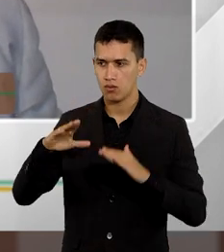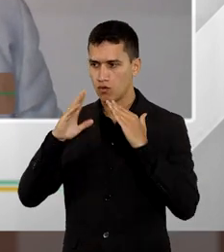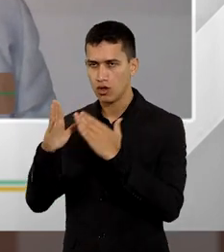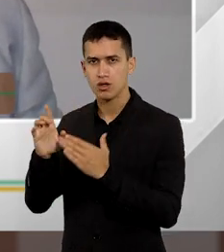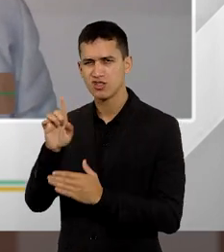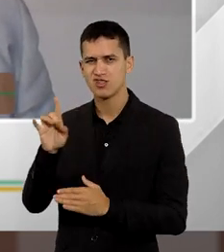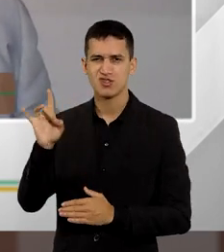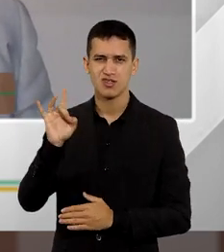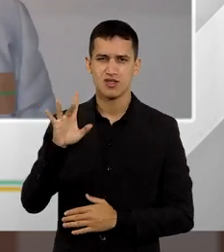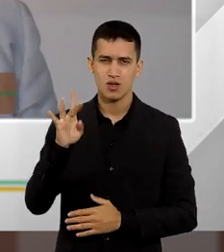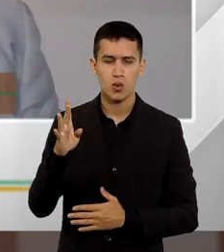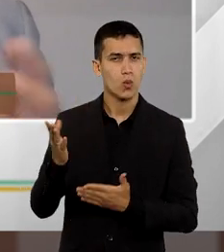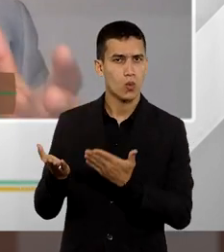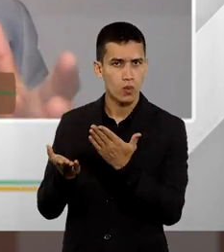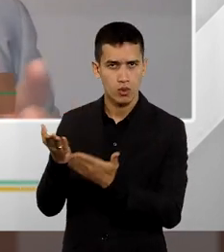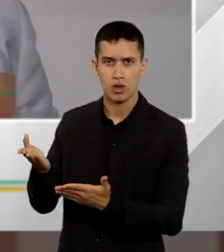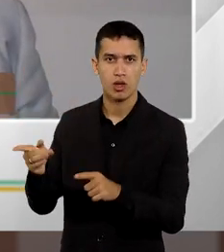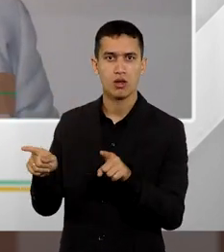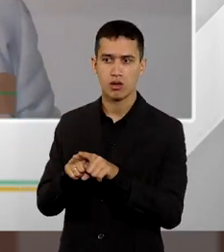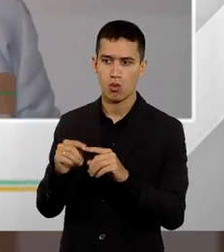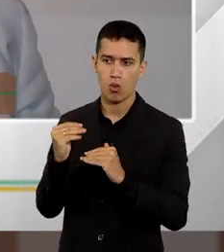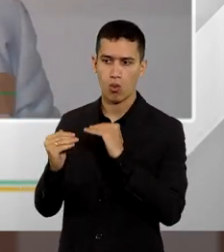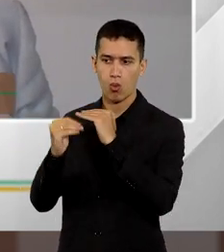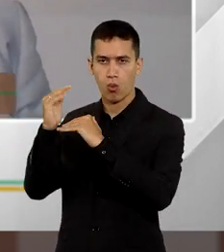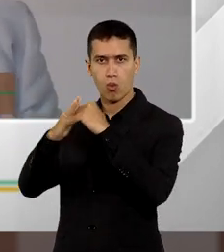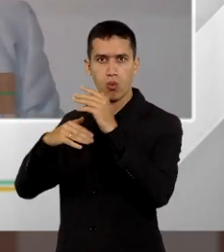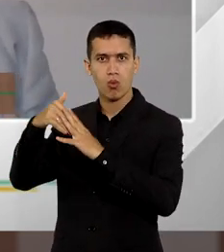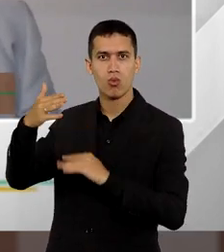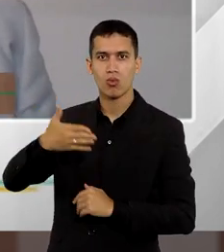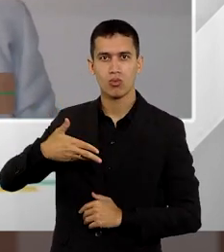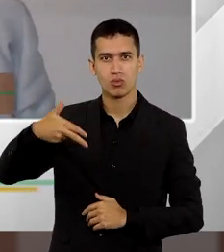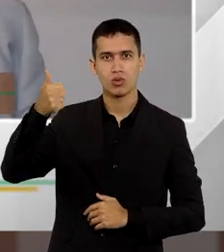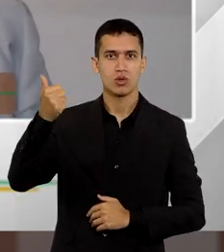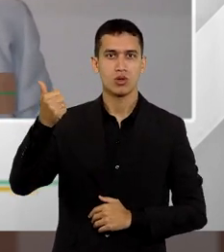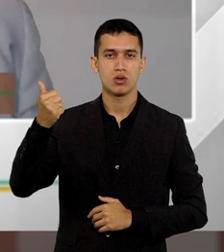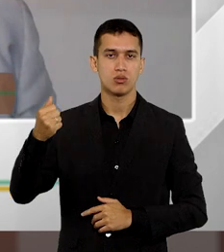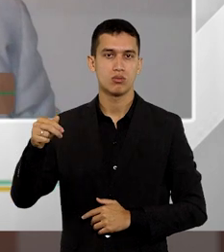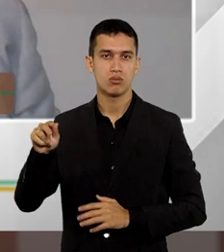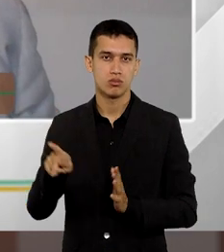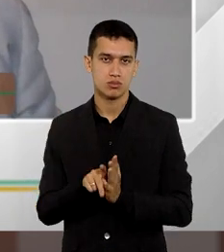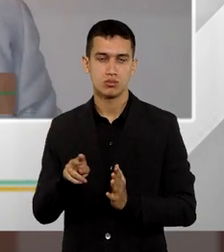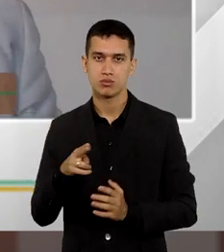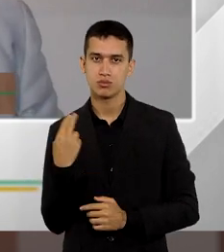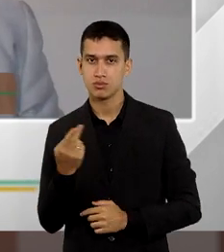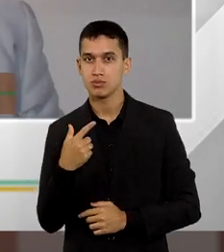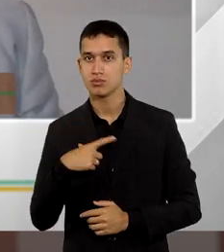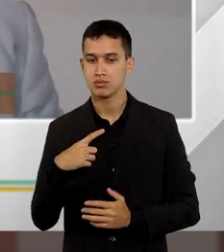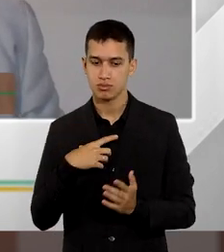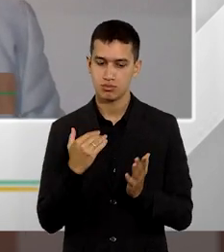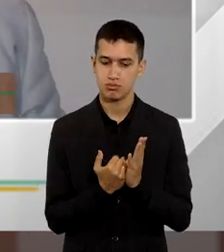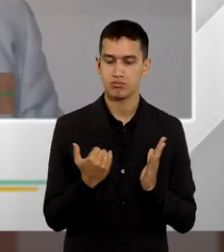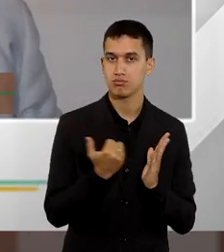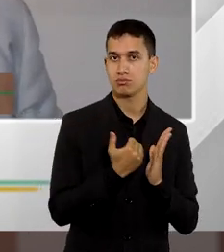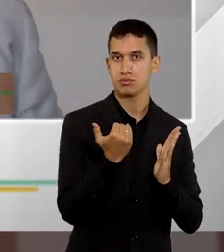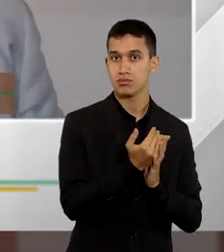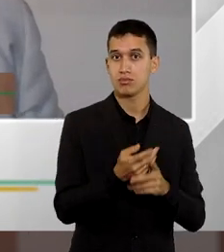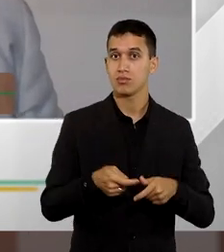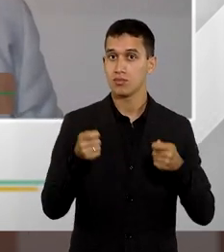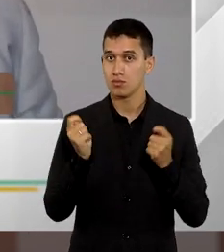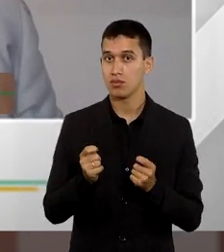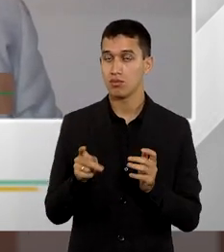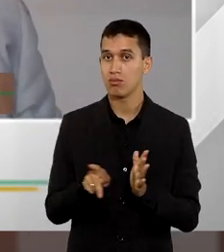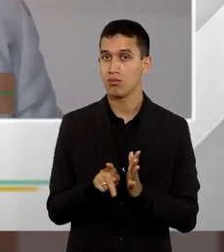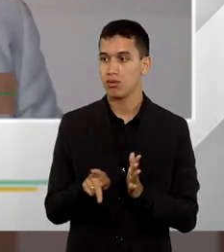continuidade e manutenção dessa prerrogativa, como aperfeiçoar sua aplicação, para que nós tenhamos cada vez mais a garantia de uma